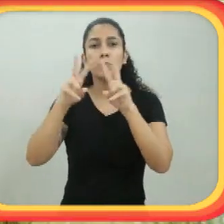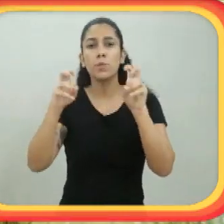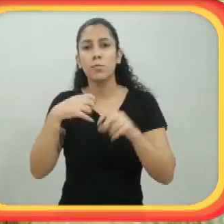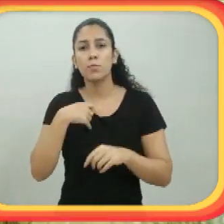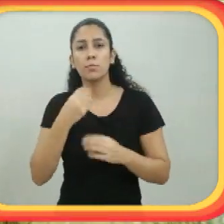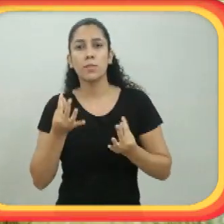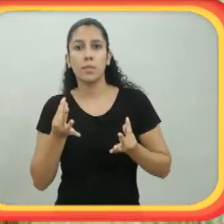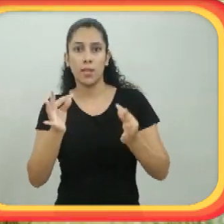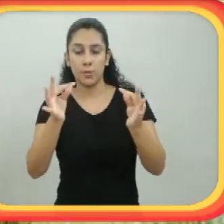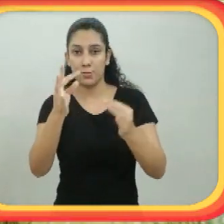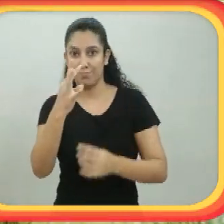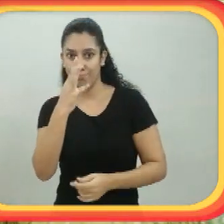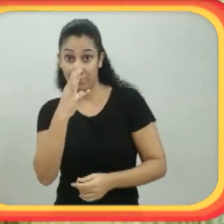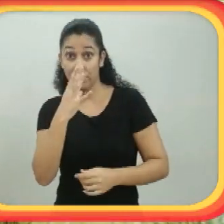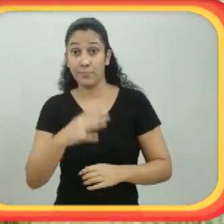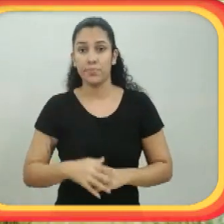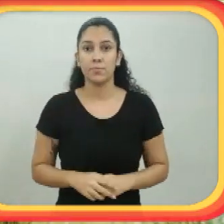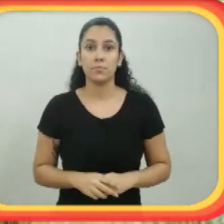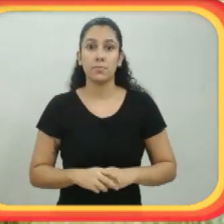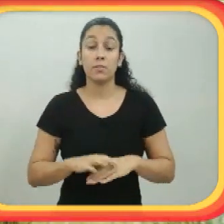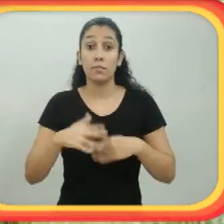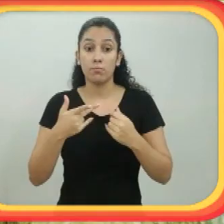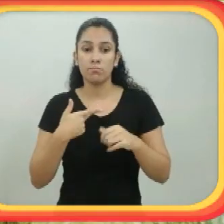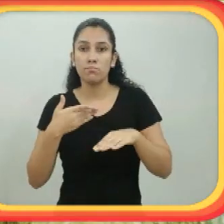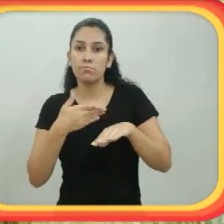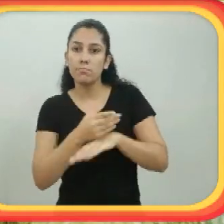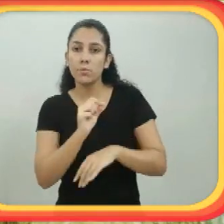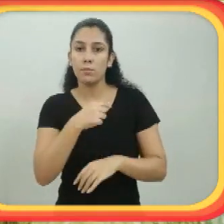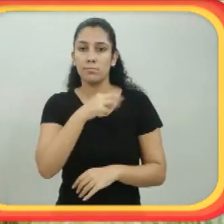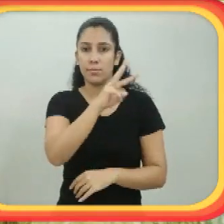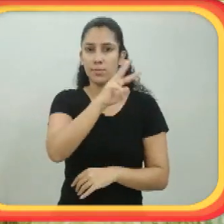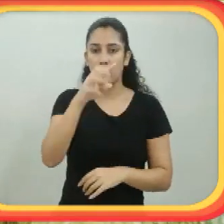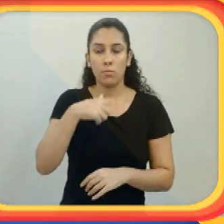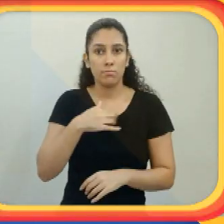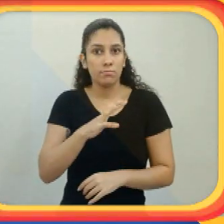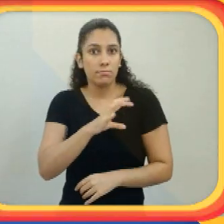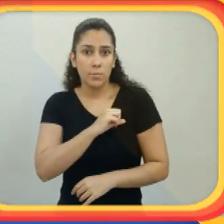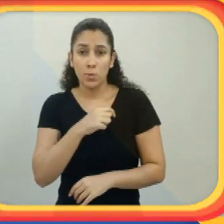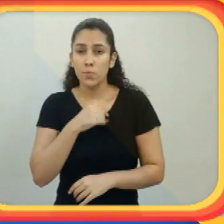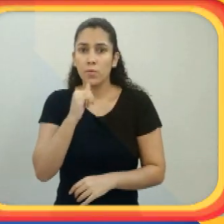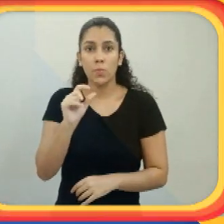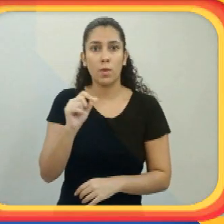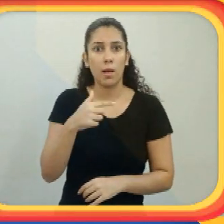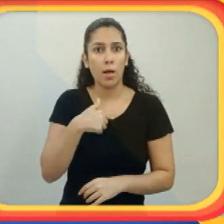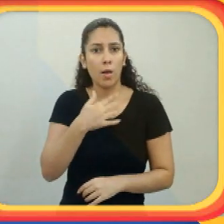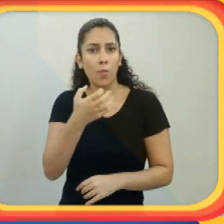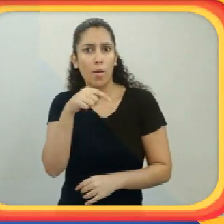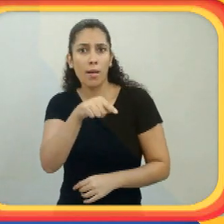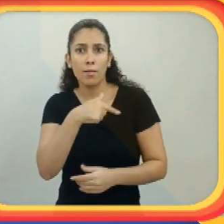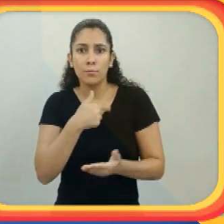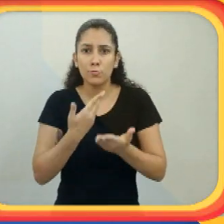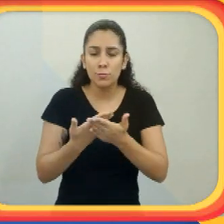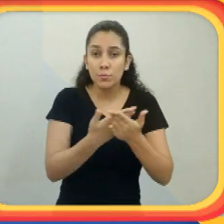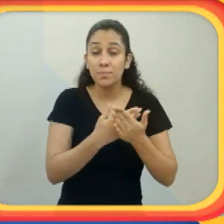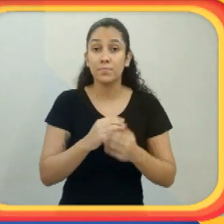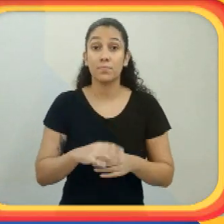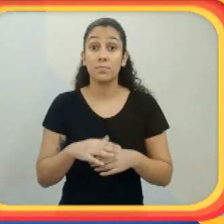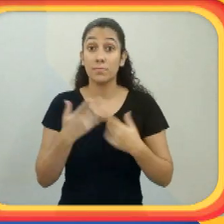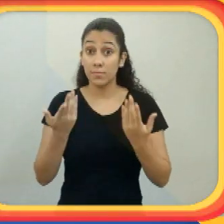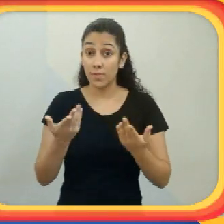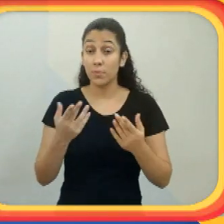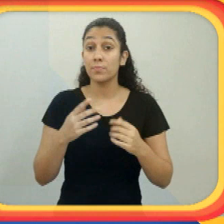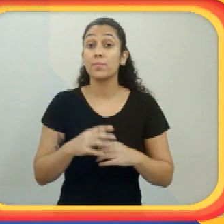Quando eu entrei no site, eu me apaixonei. Falei, é aqui que eu quero estudar. Eu estudei as telenovelas